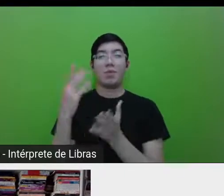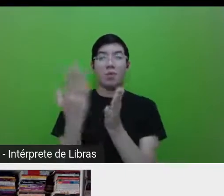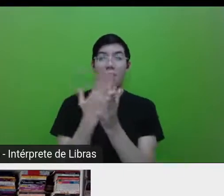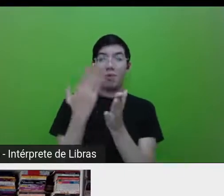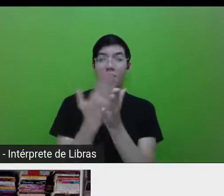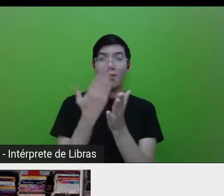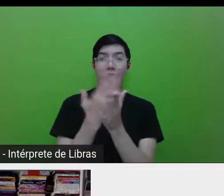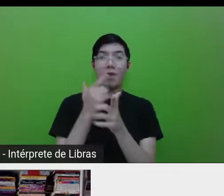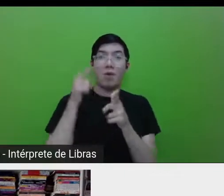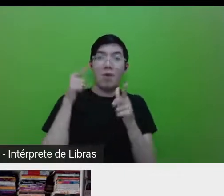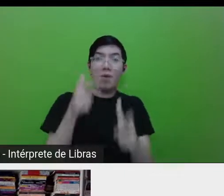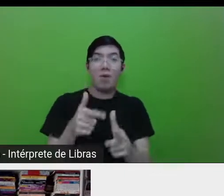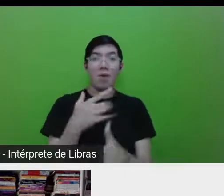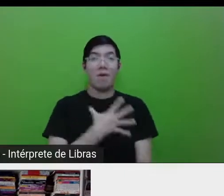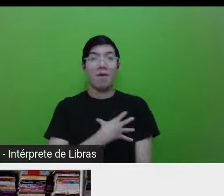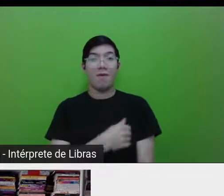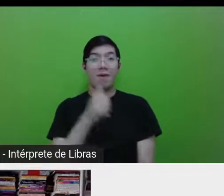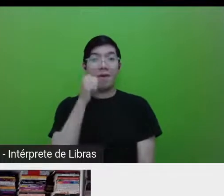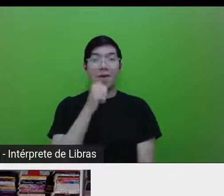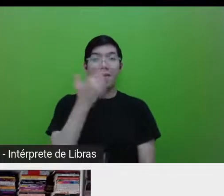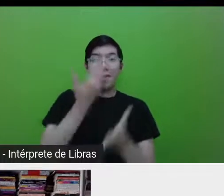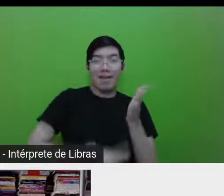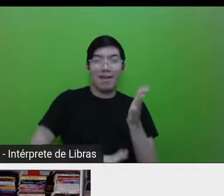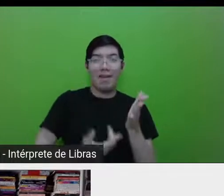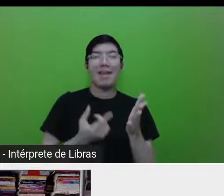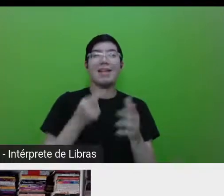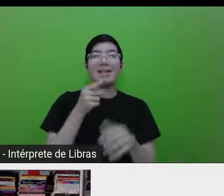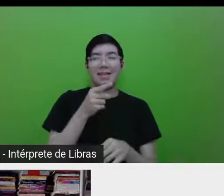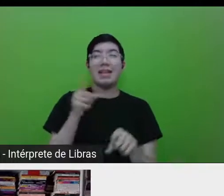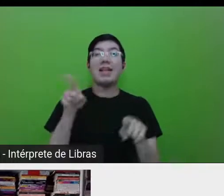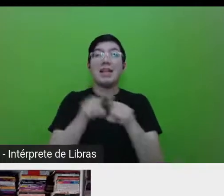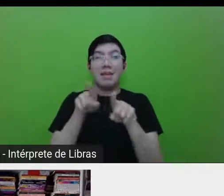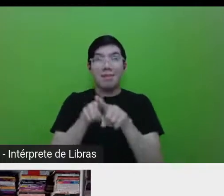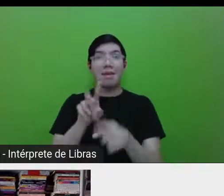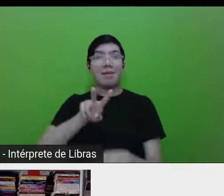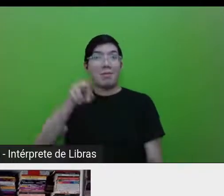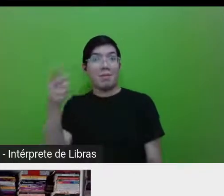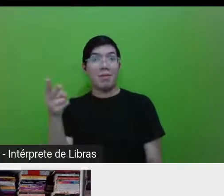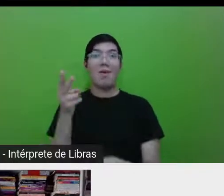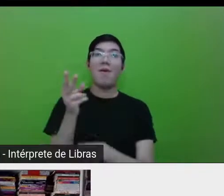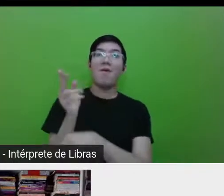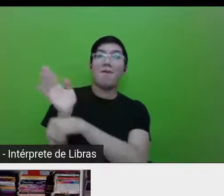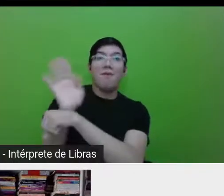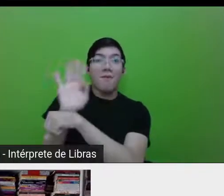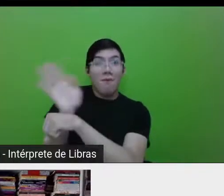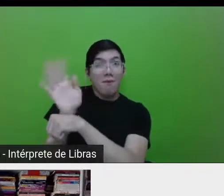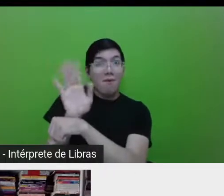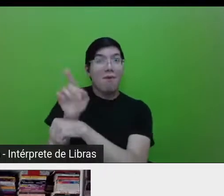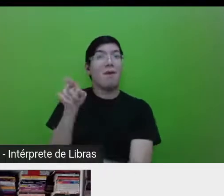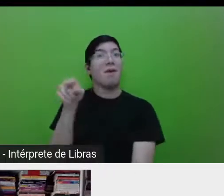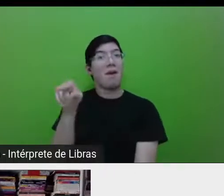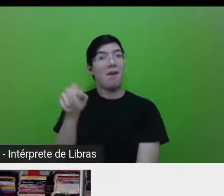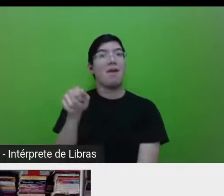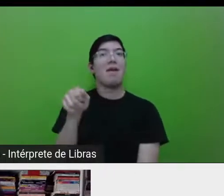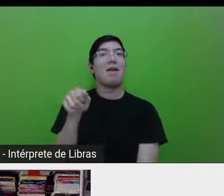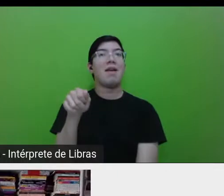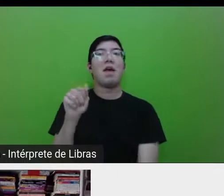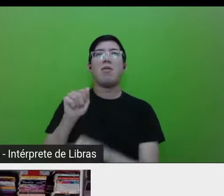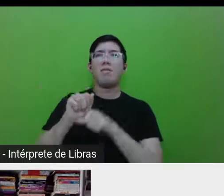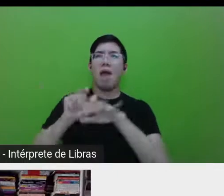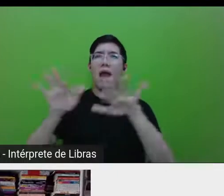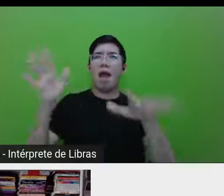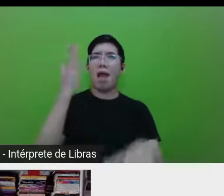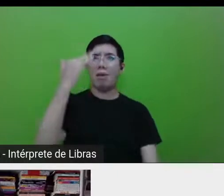tem também uma versão em filme, que tá bombando aí nos Netflix da vida, isso tudo vem muito a calhar. E ela é